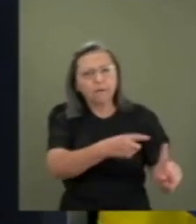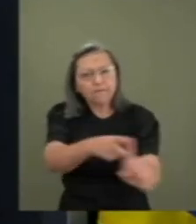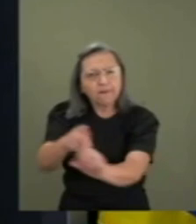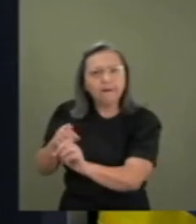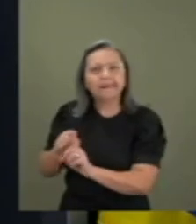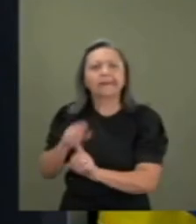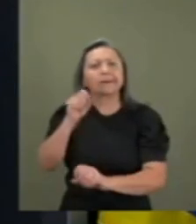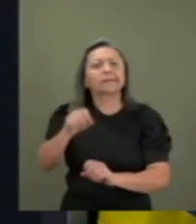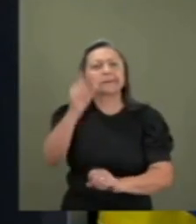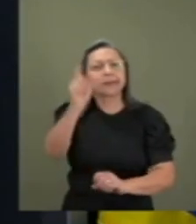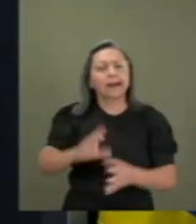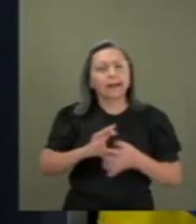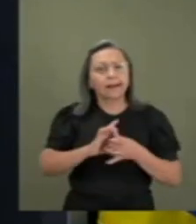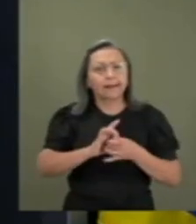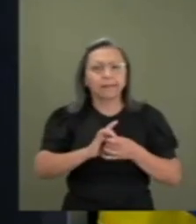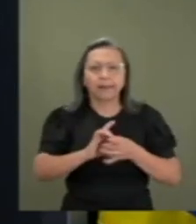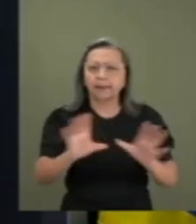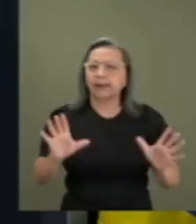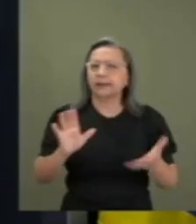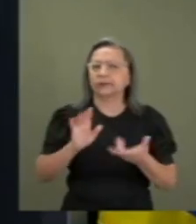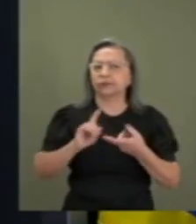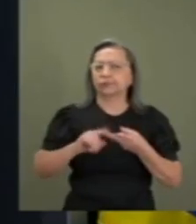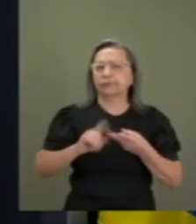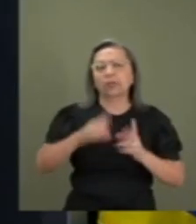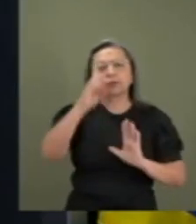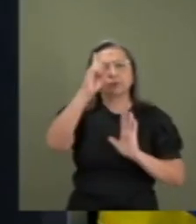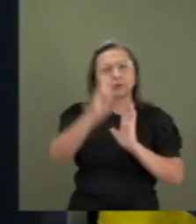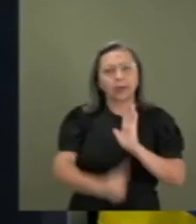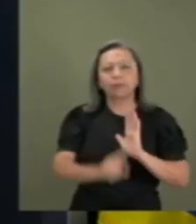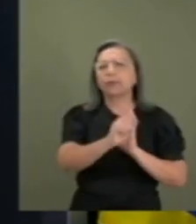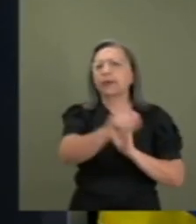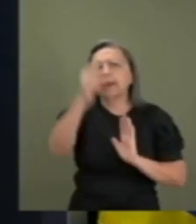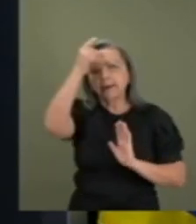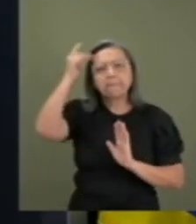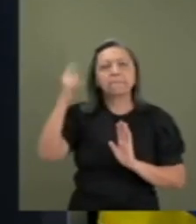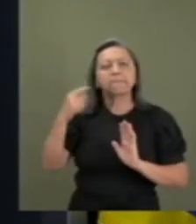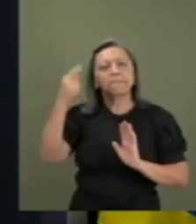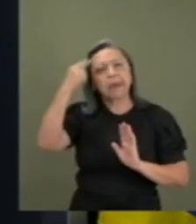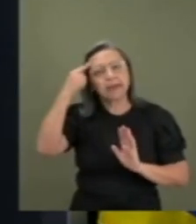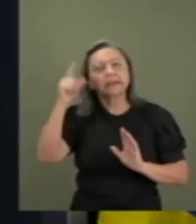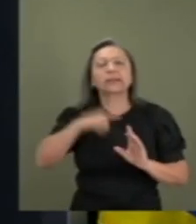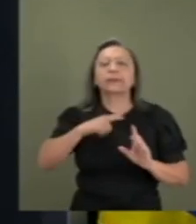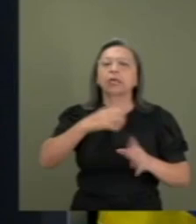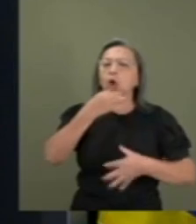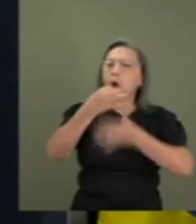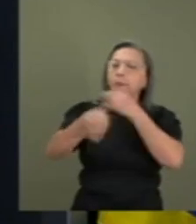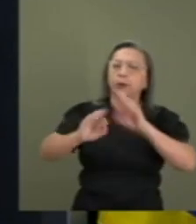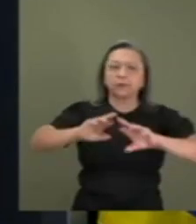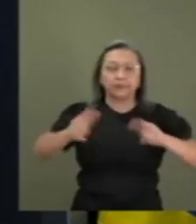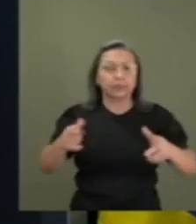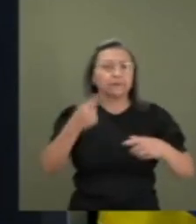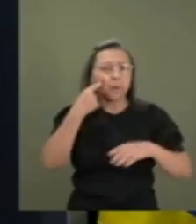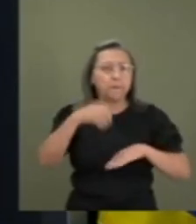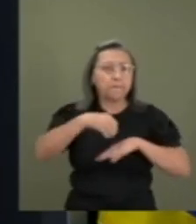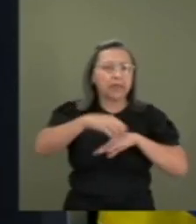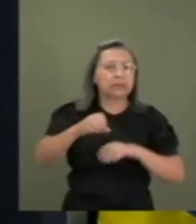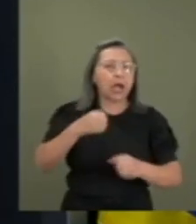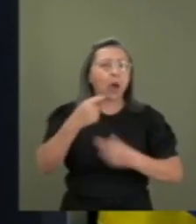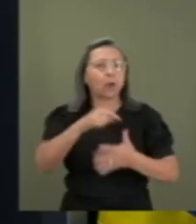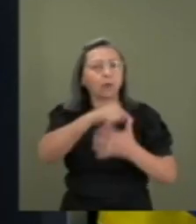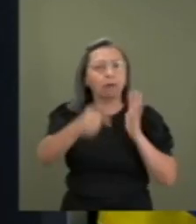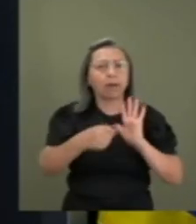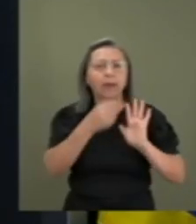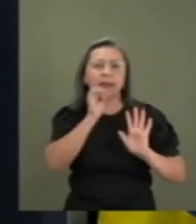liberdade, dos direitos de quem pensa diferente. Eu vou dar alguns exemplos aqui. Uma colega